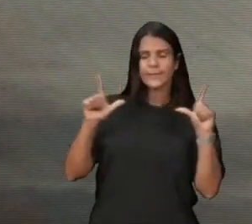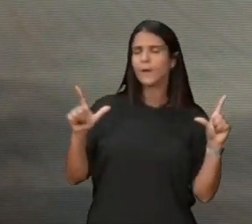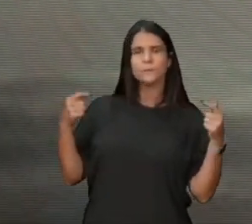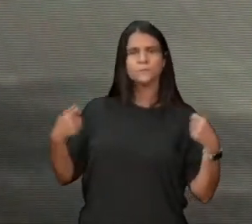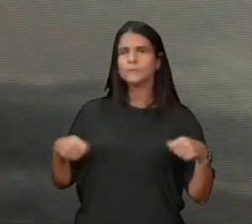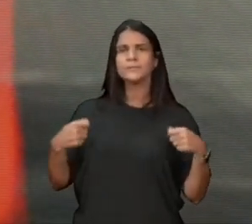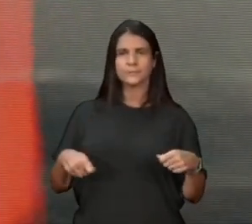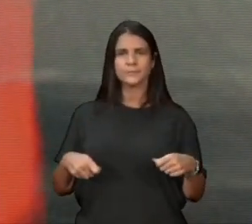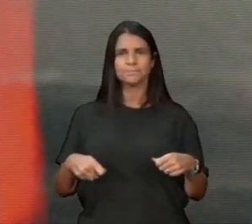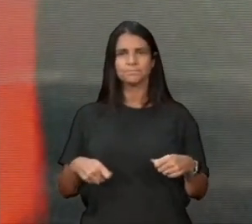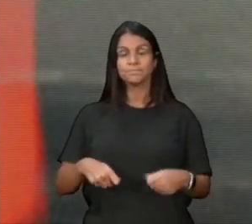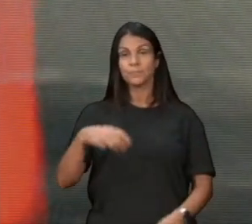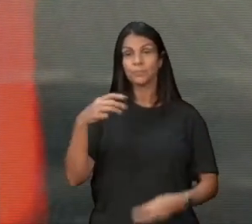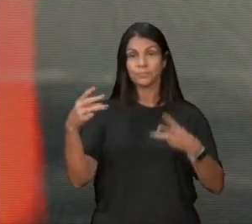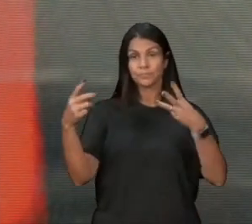terceiro lugar,